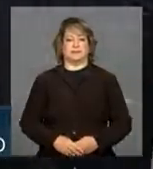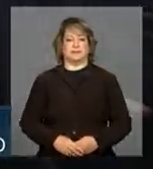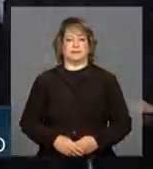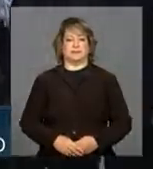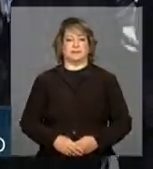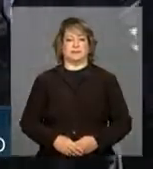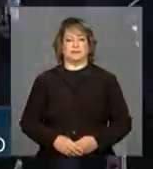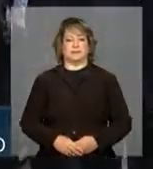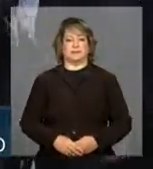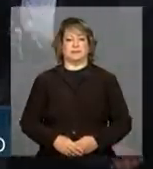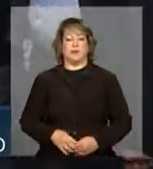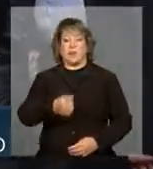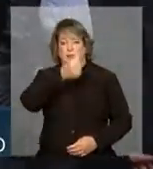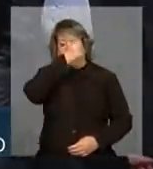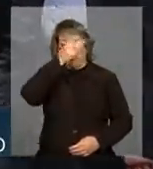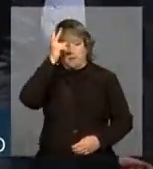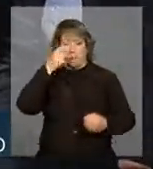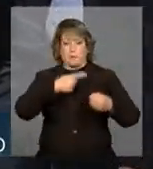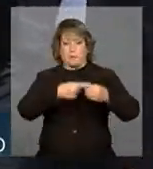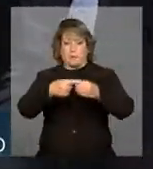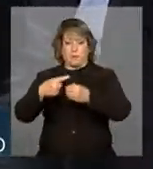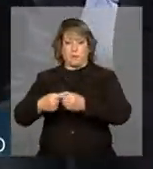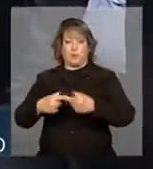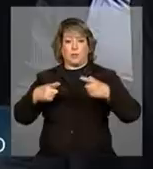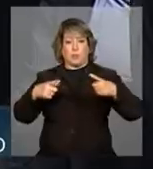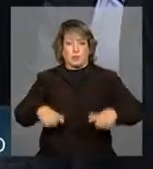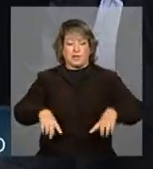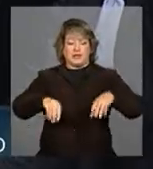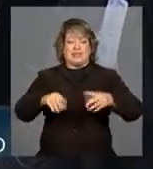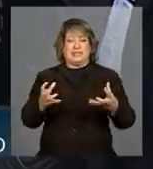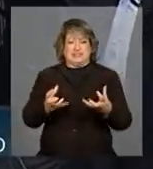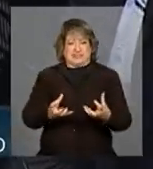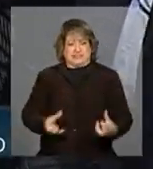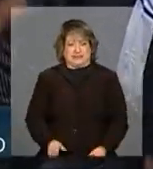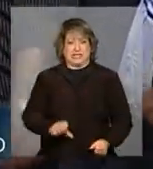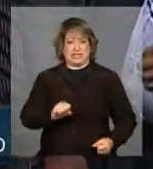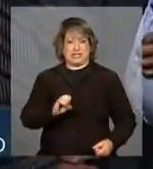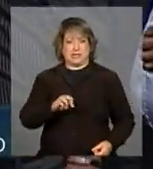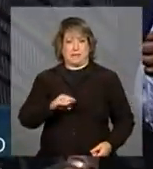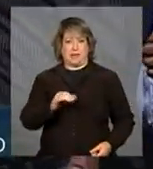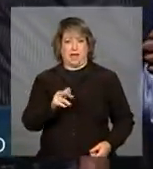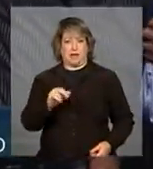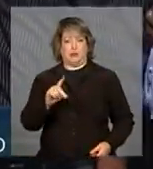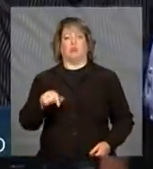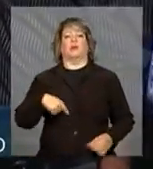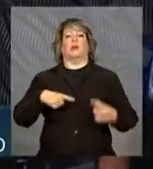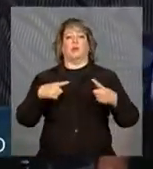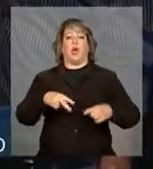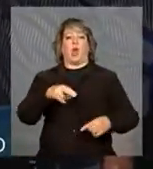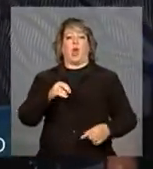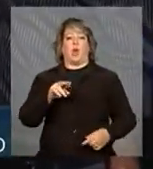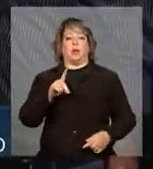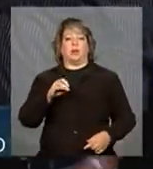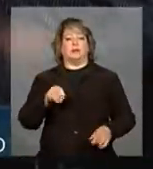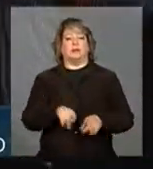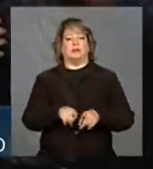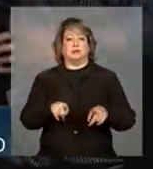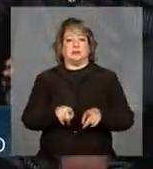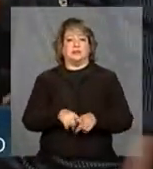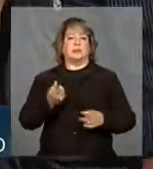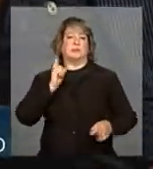Nos municípios do semiárido do Nordeste e Norte de Minas Gerais, há aproximadamente